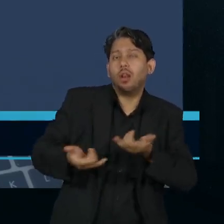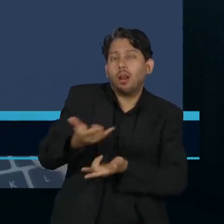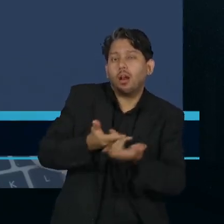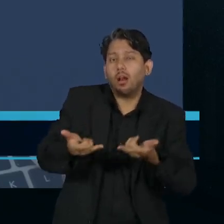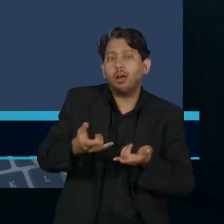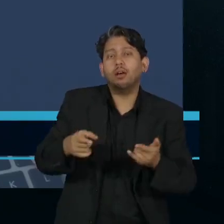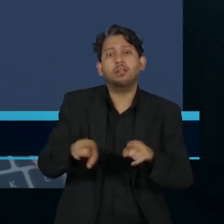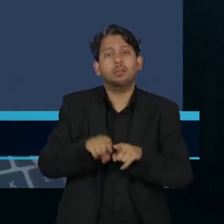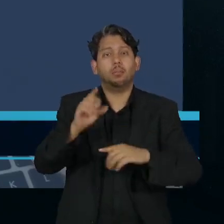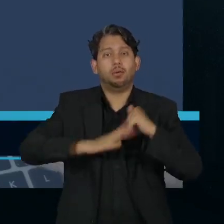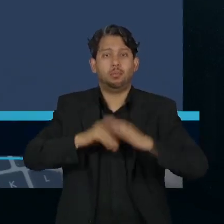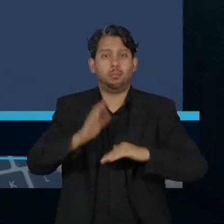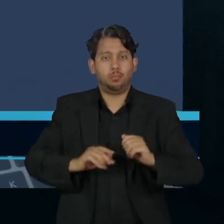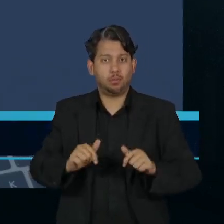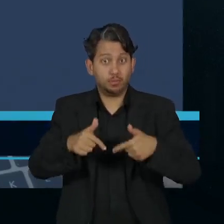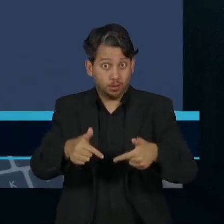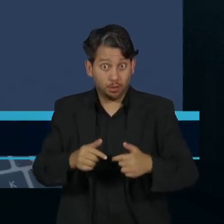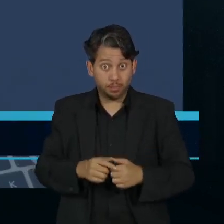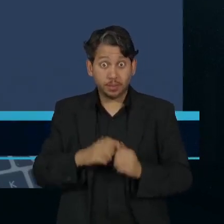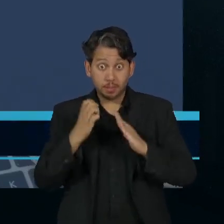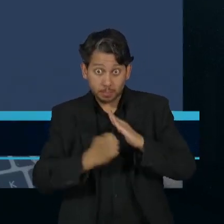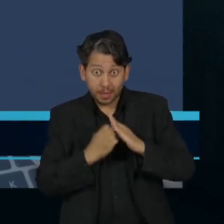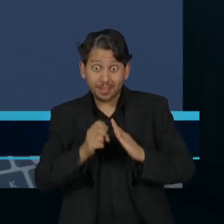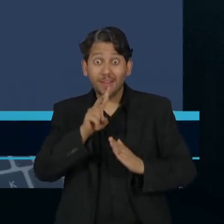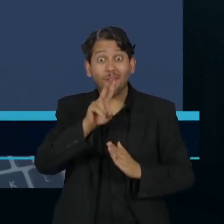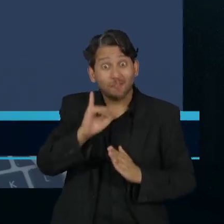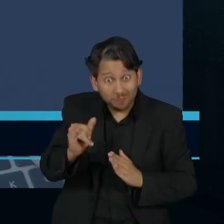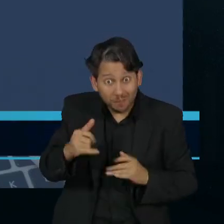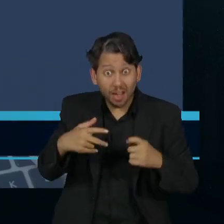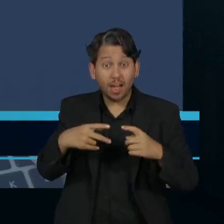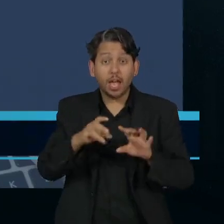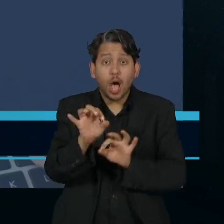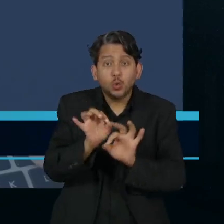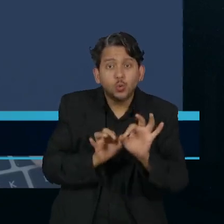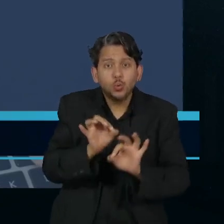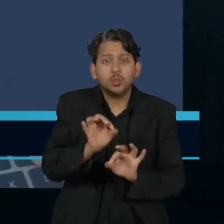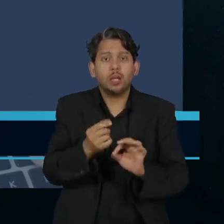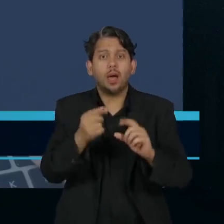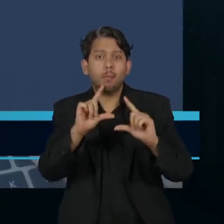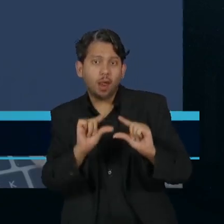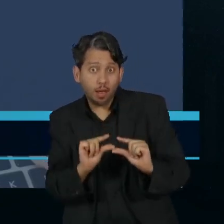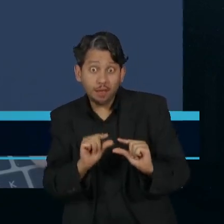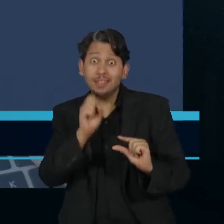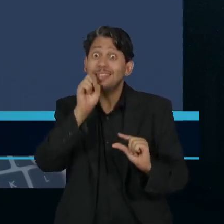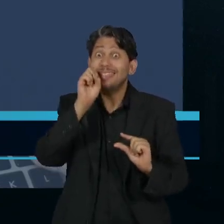frisou que a empresa só fará ajustes quando esses parâmetros indicarem que a mudança é pertinente.